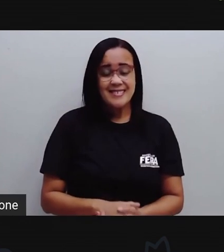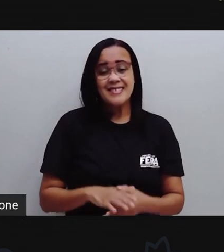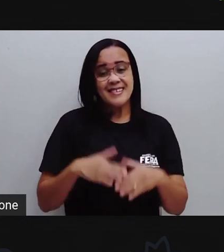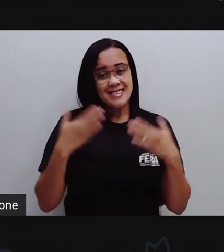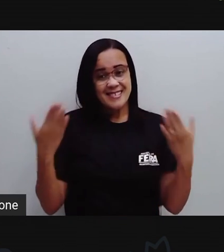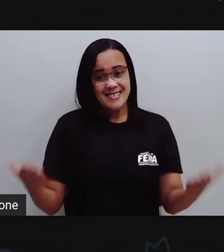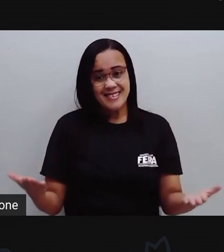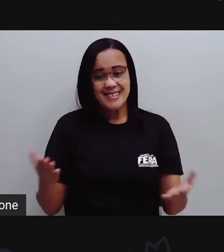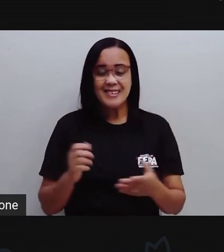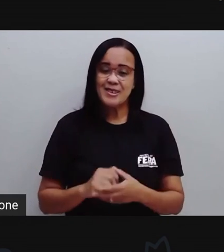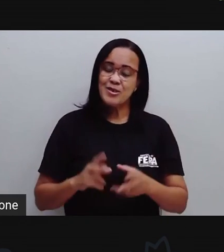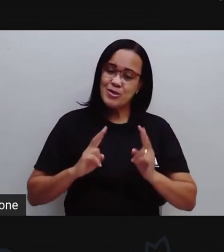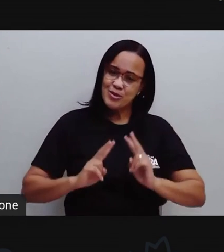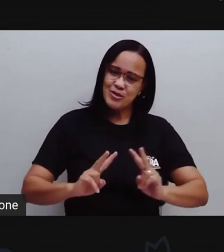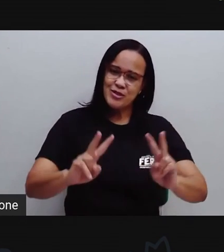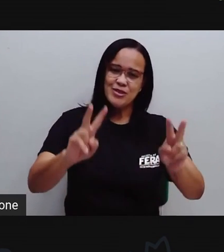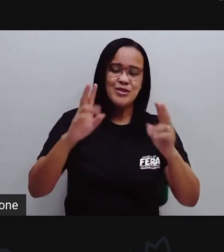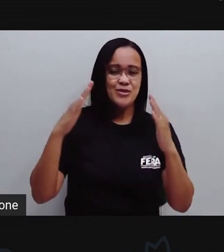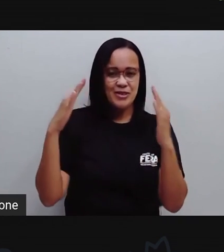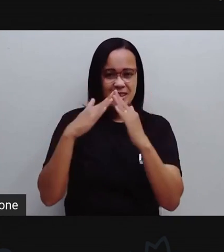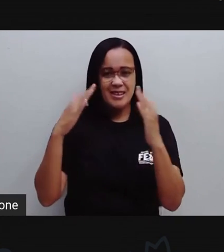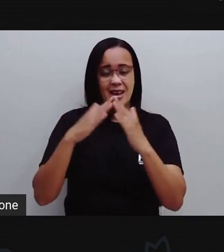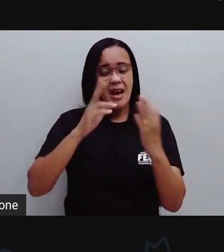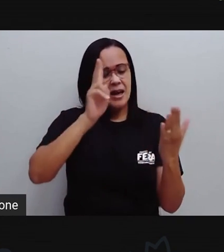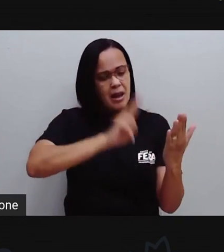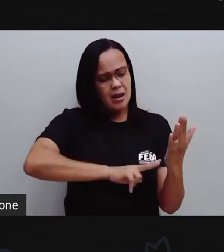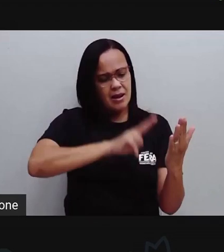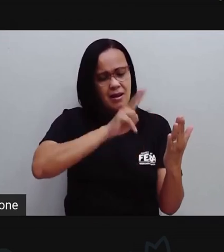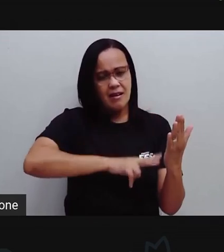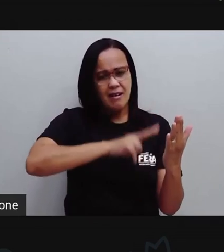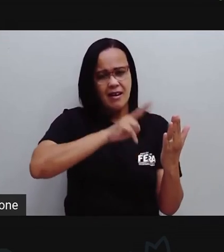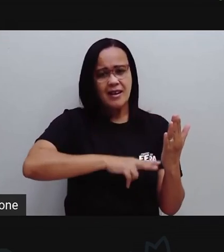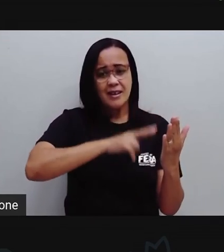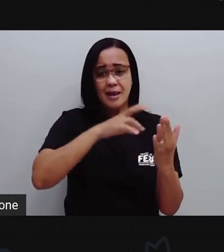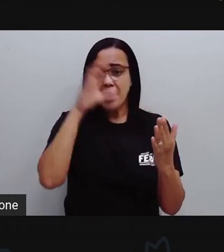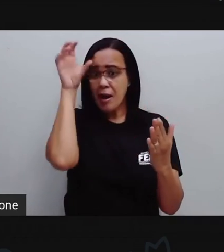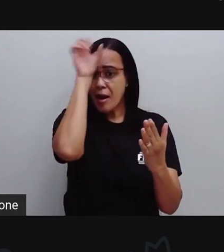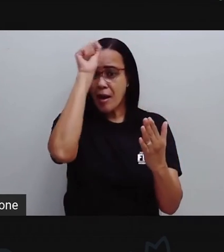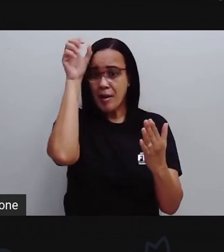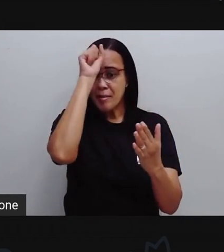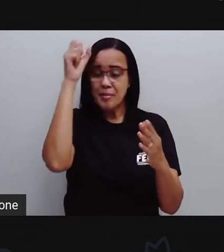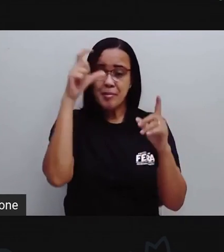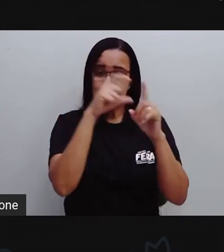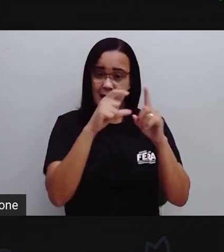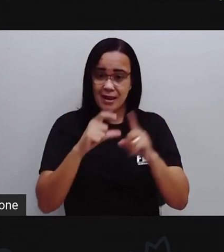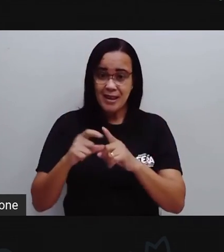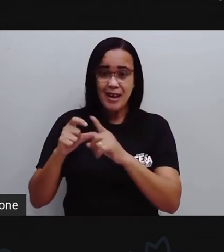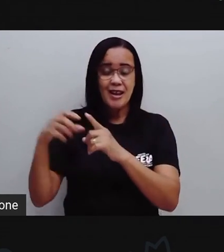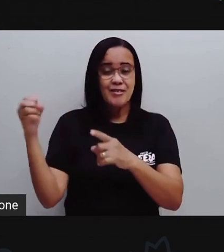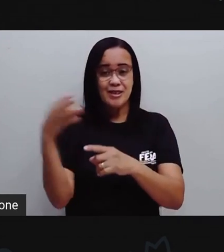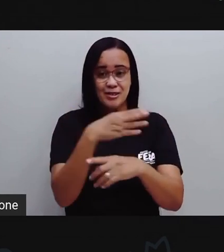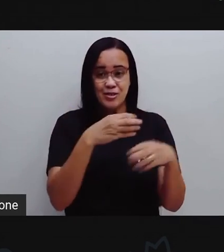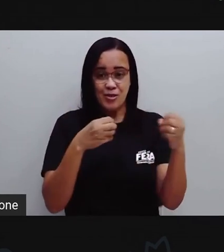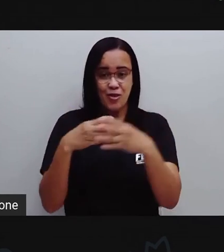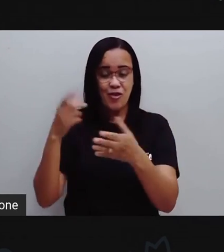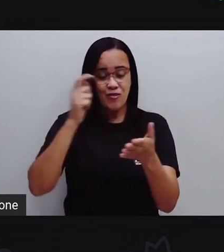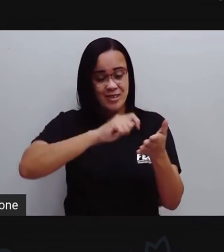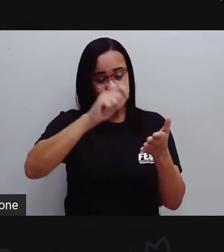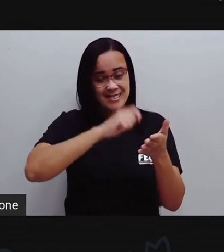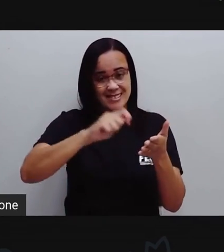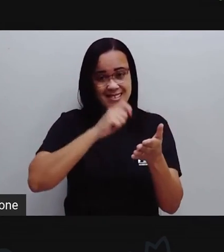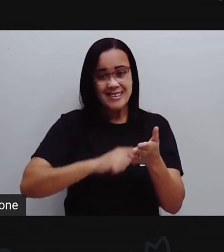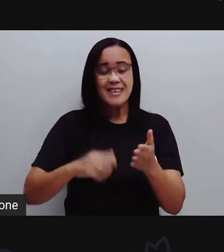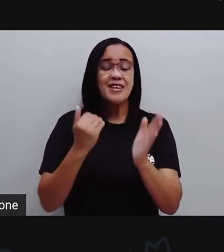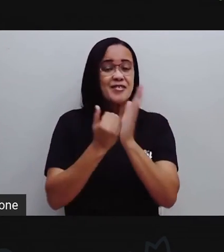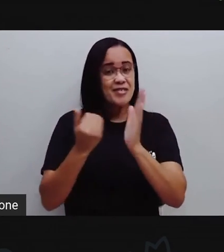Então, continue aí tentando ler, escrever novas palavras, façam o banco de palavras de vocês e explorem aí mais e mais palavras,